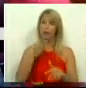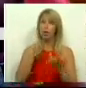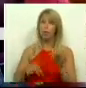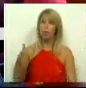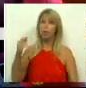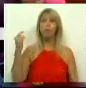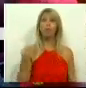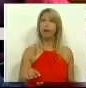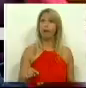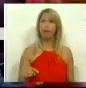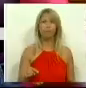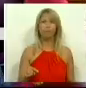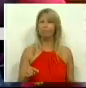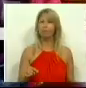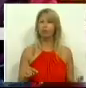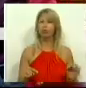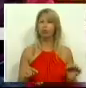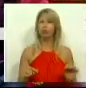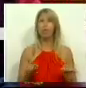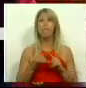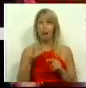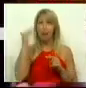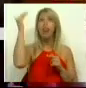já não o tem, mas definitivamente já não o tem lá fora. Muito obrigada.